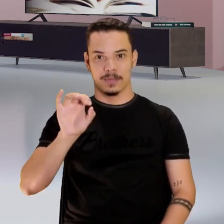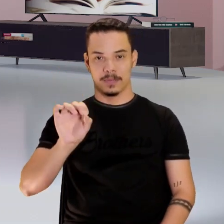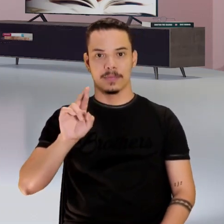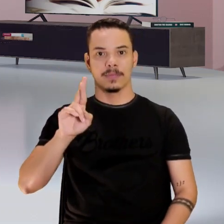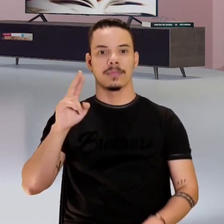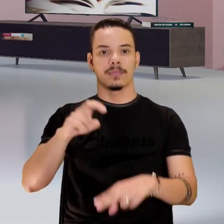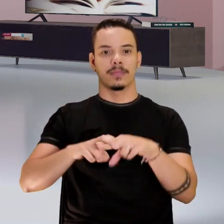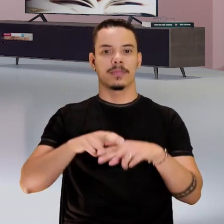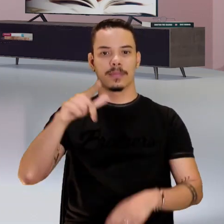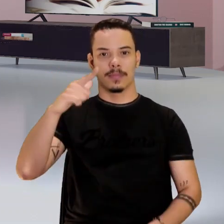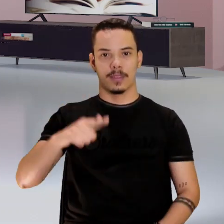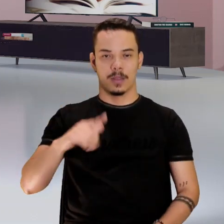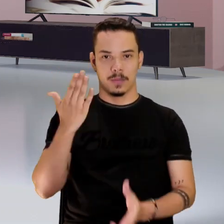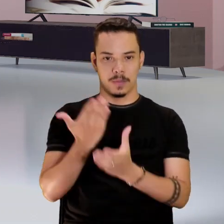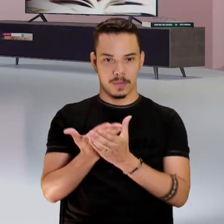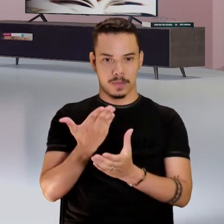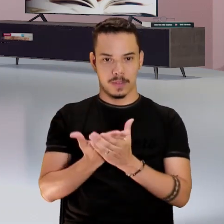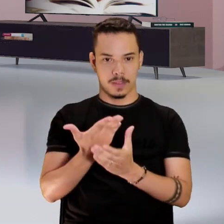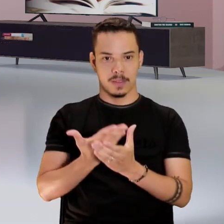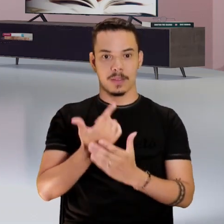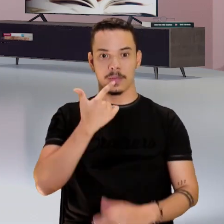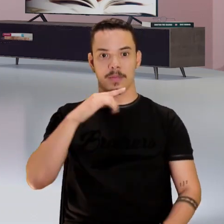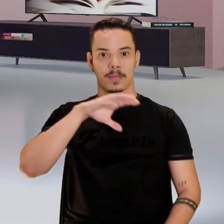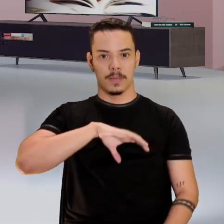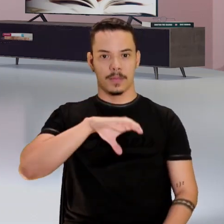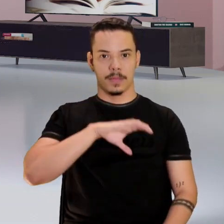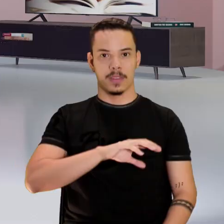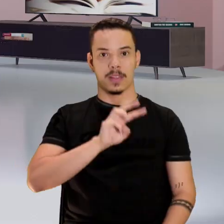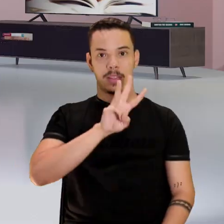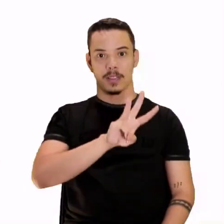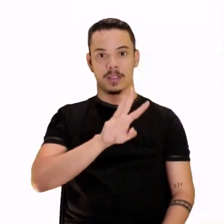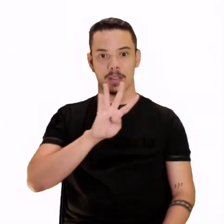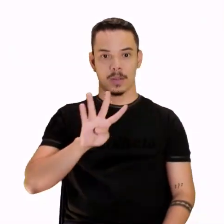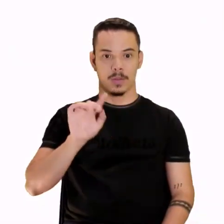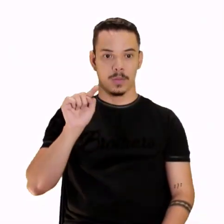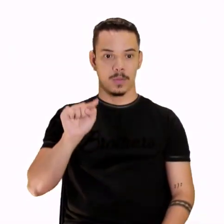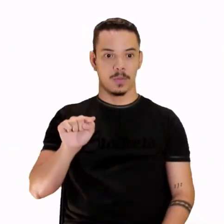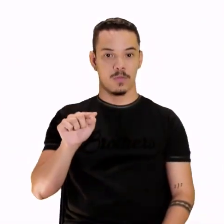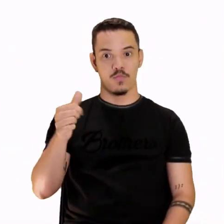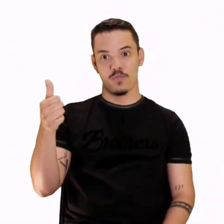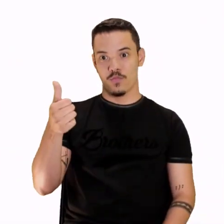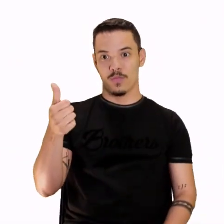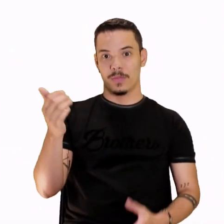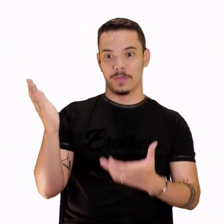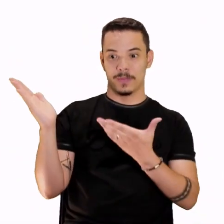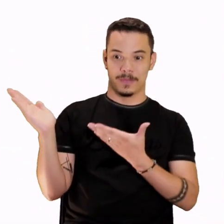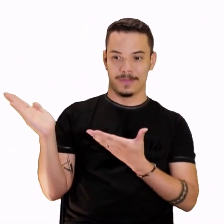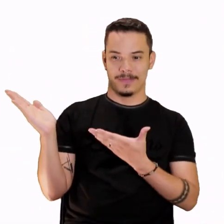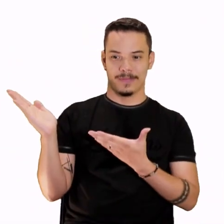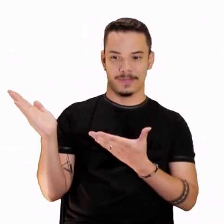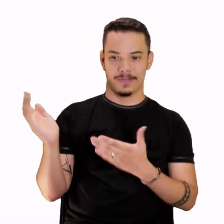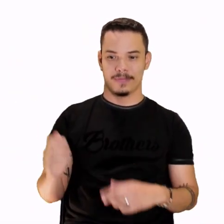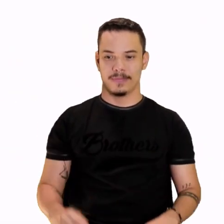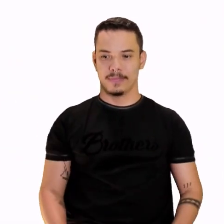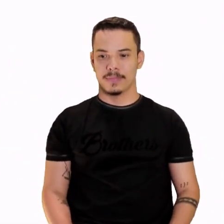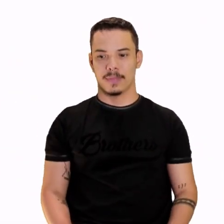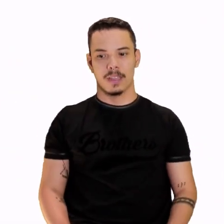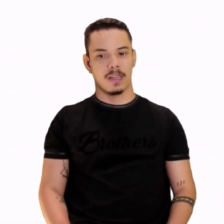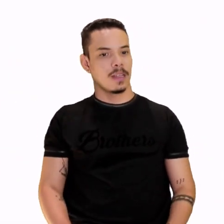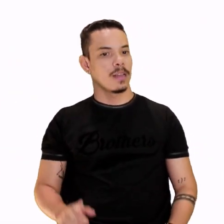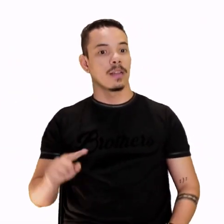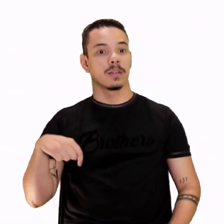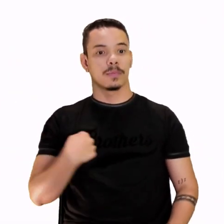de língua portuguesa, aula 34.1. Muito bem, olha só, nós vamos